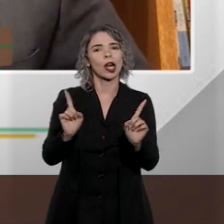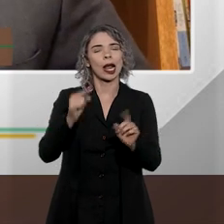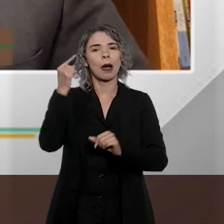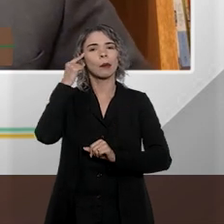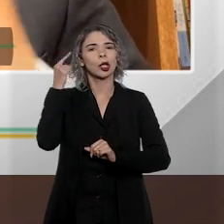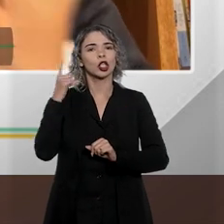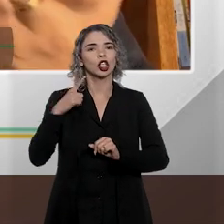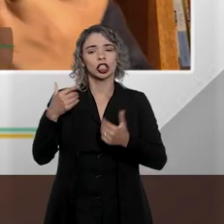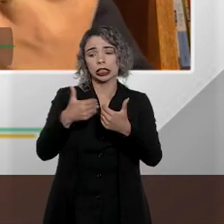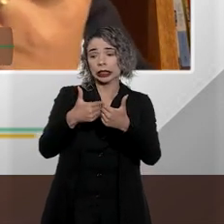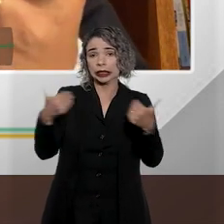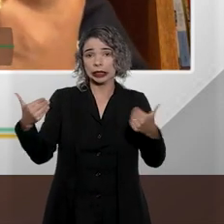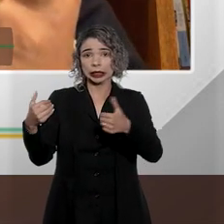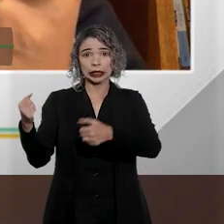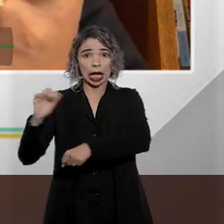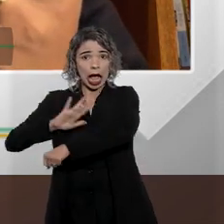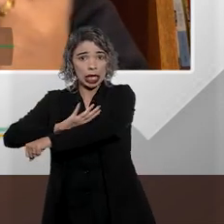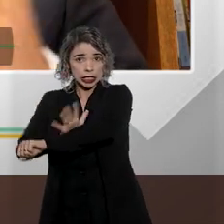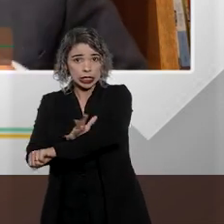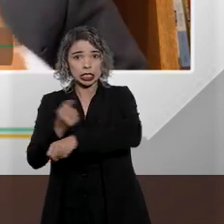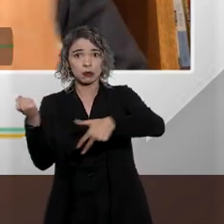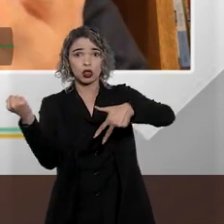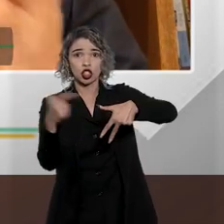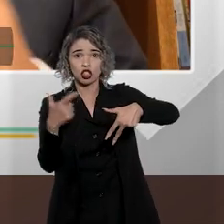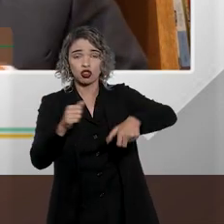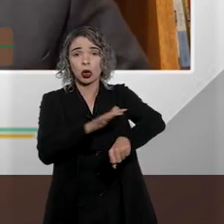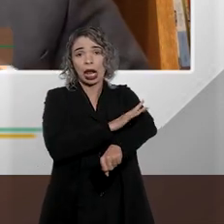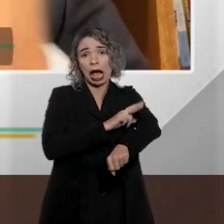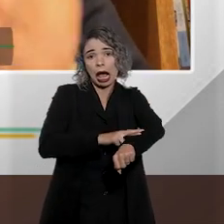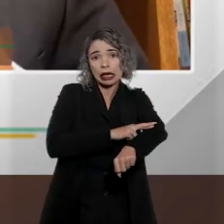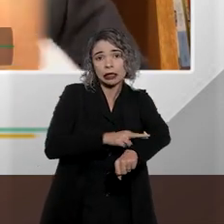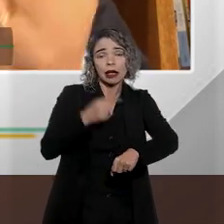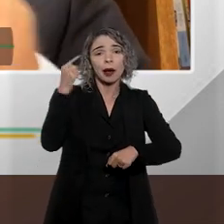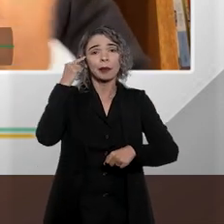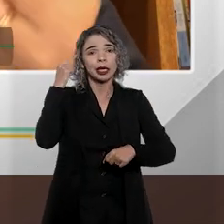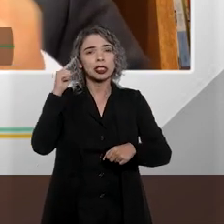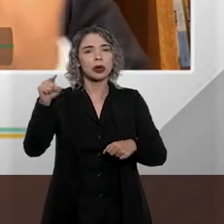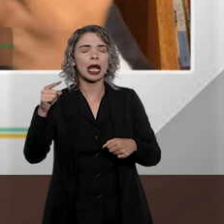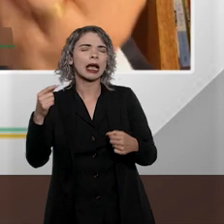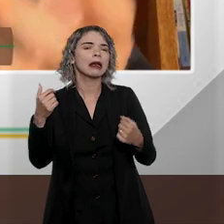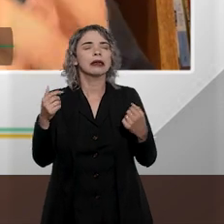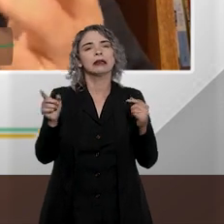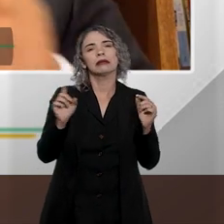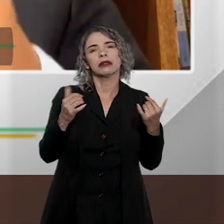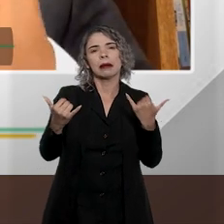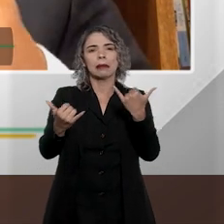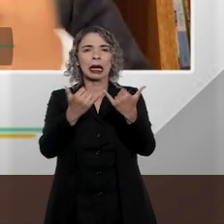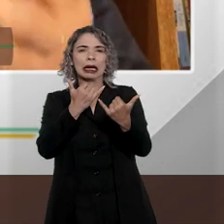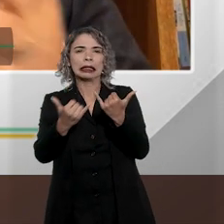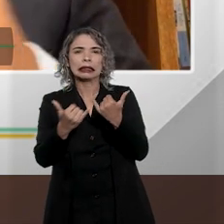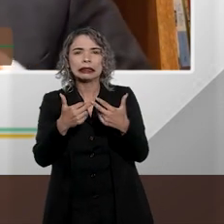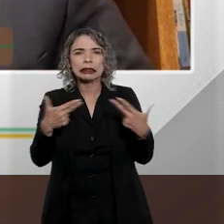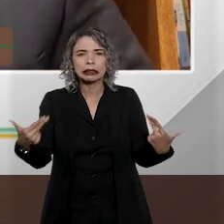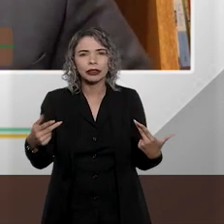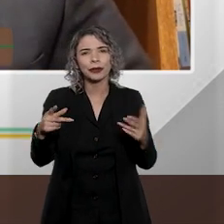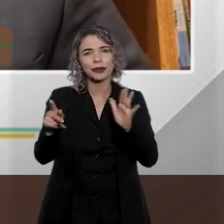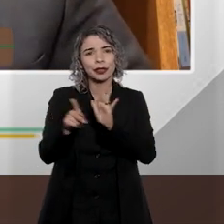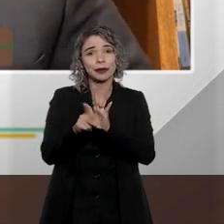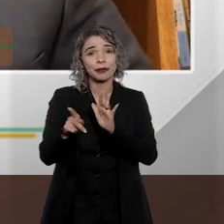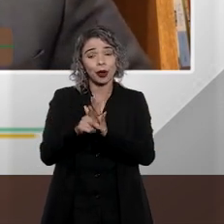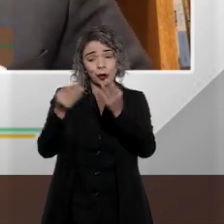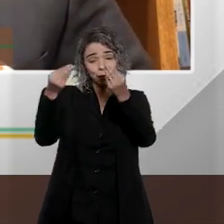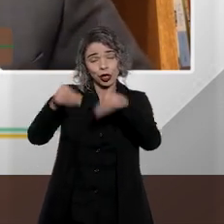de que havia uma distinção entre racismo e injúria racial, criou a ideia de que isso seria uma analogia em Malantarten, né, uma analogia